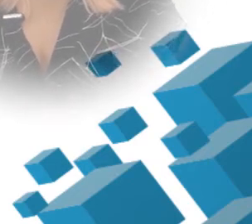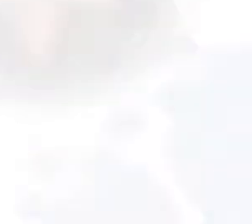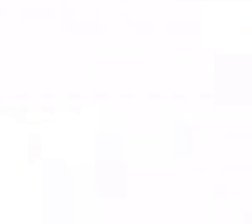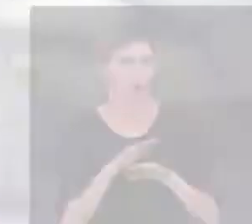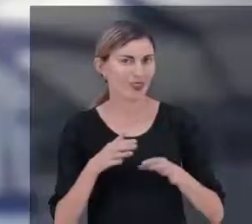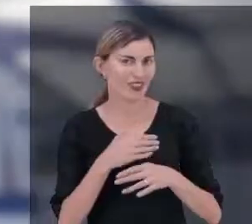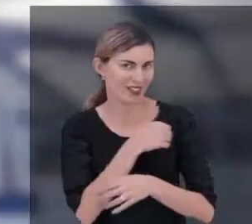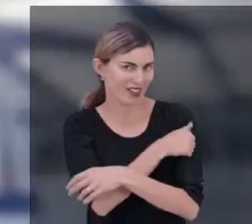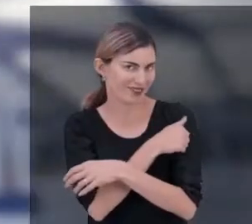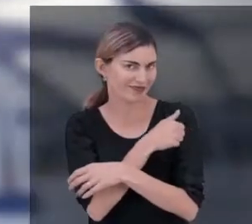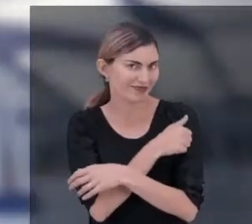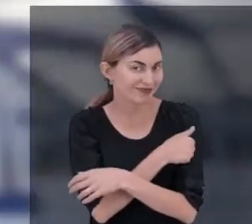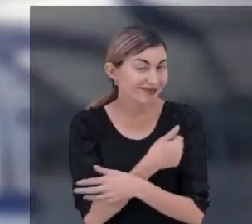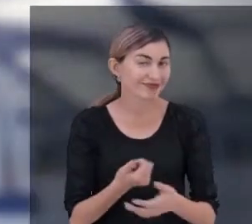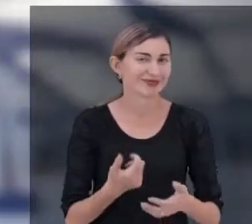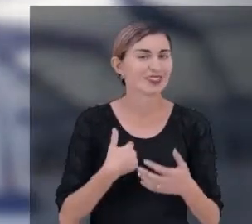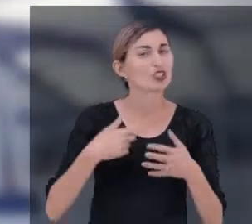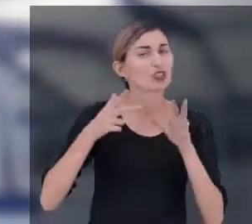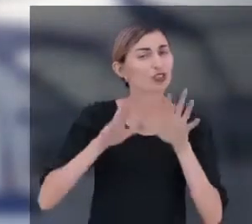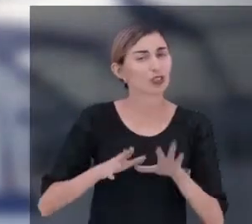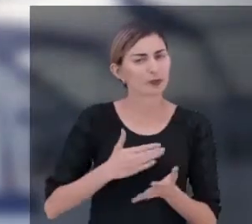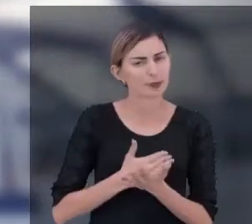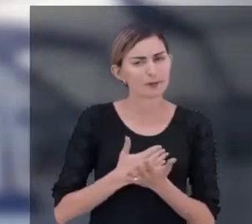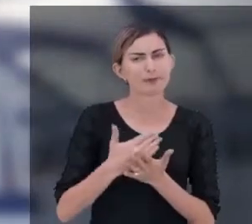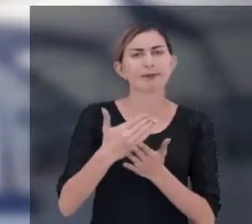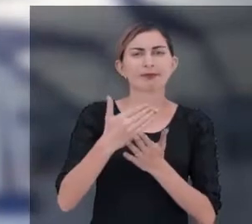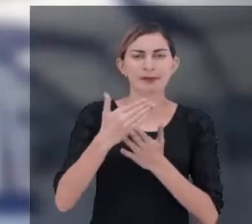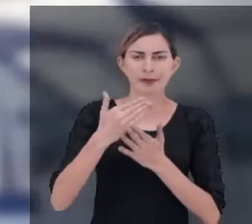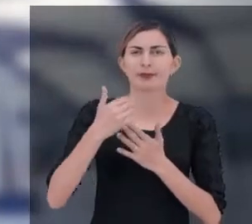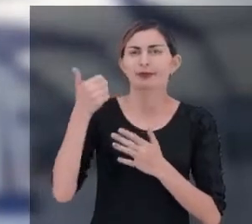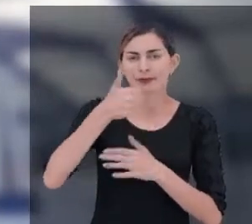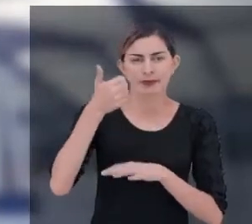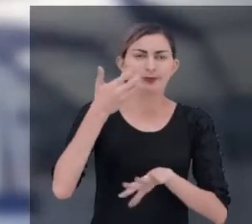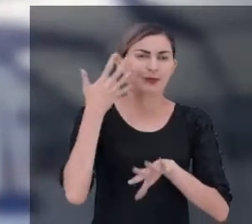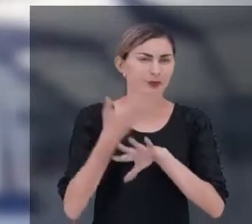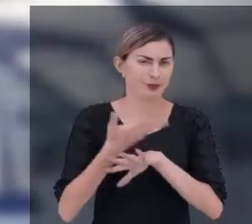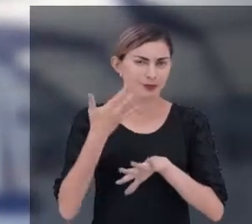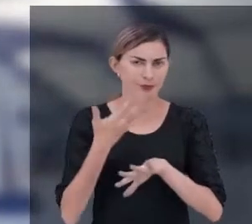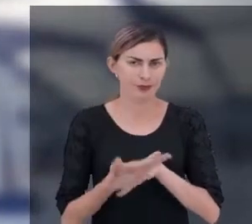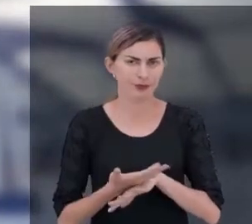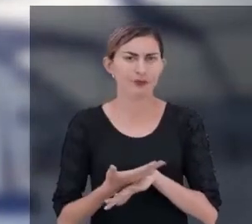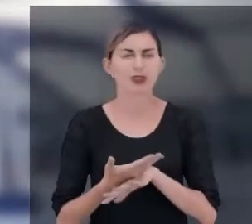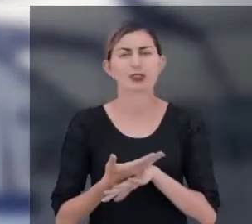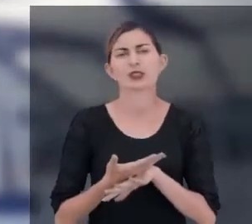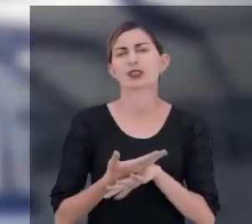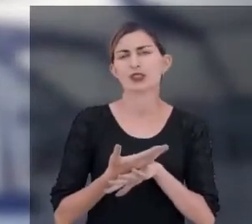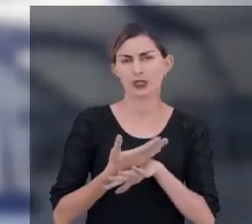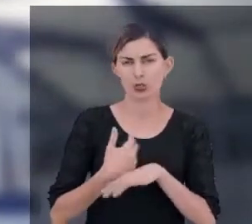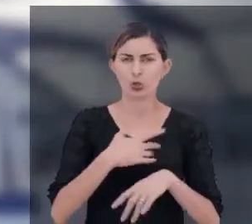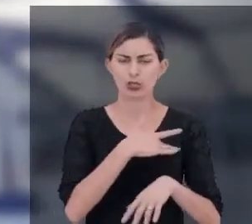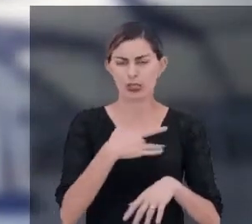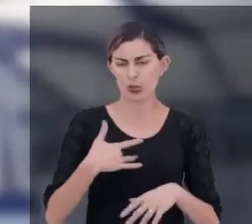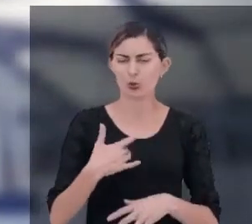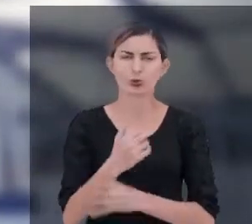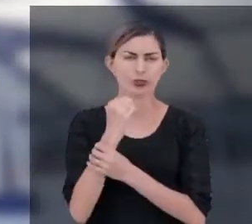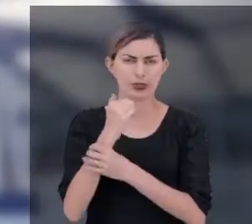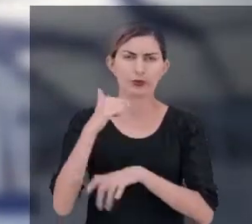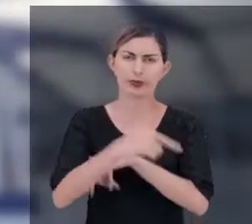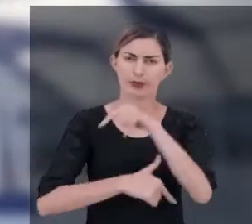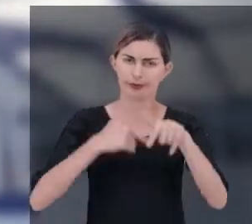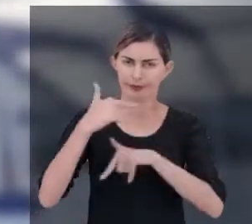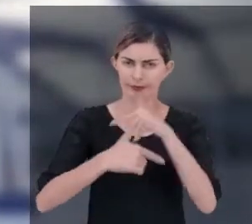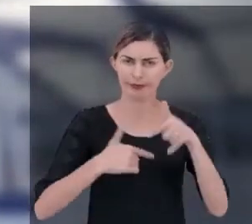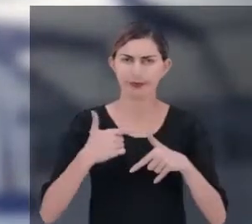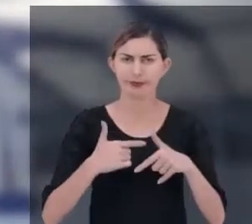Olá, estimados alunos! Estamos iniciando a nossa primeira competência na disciplina de saúde e